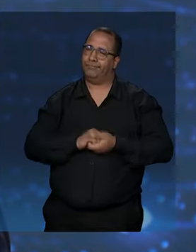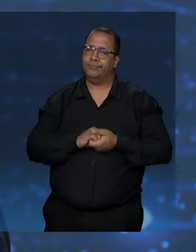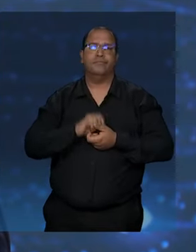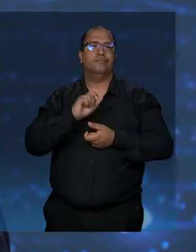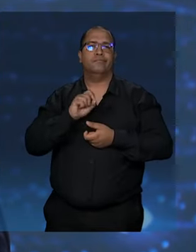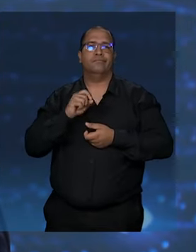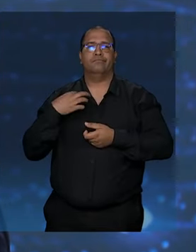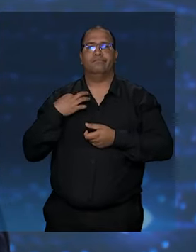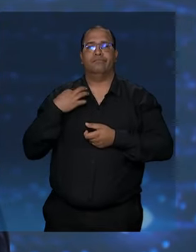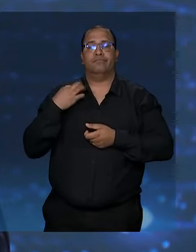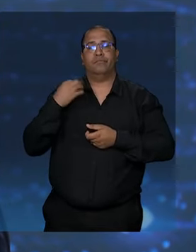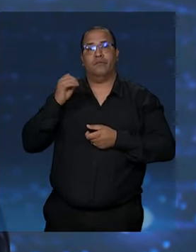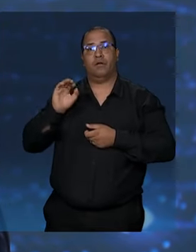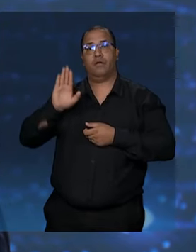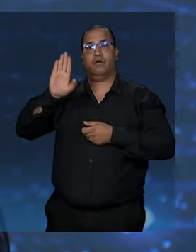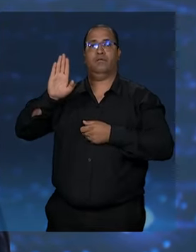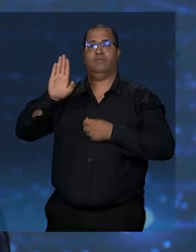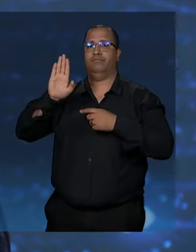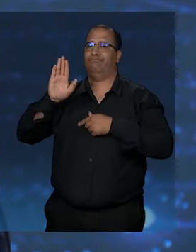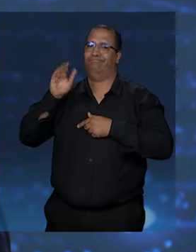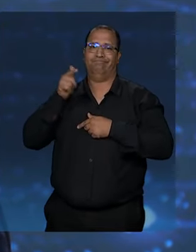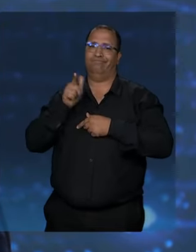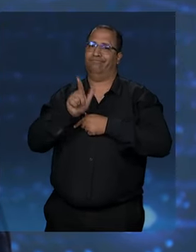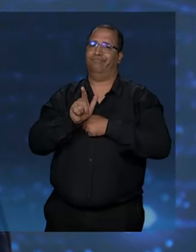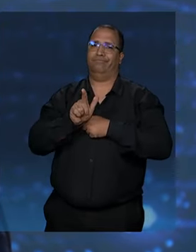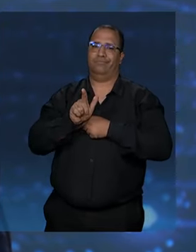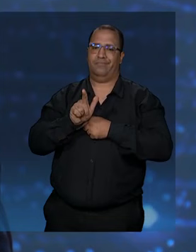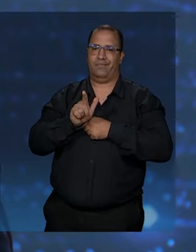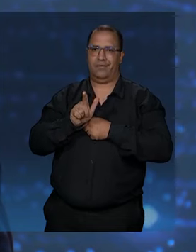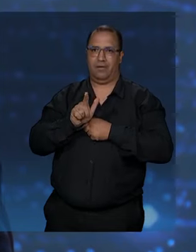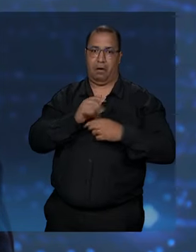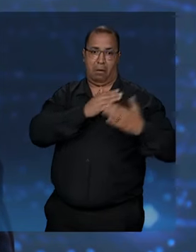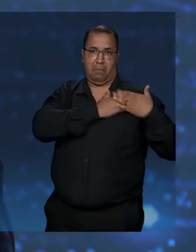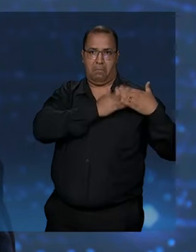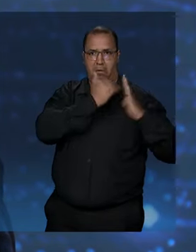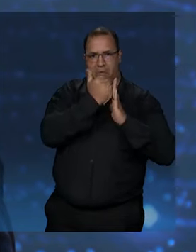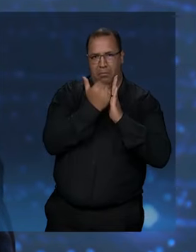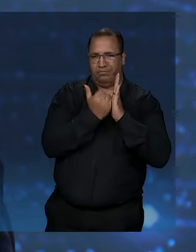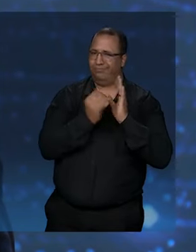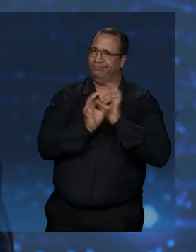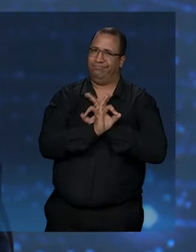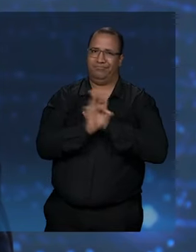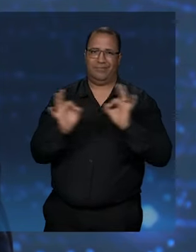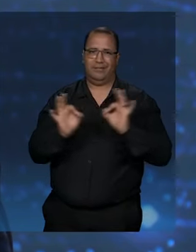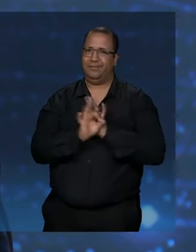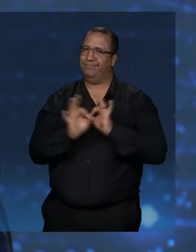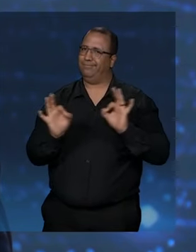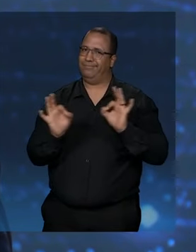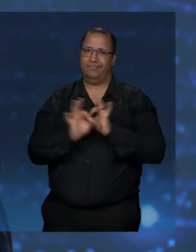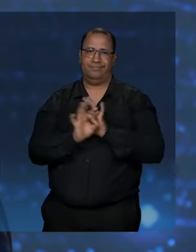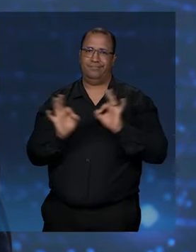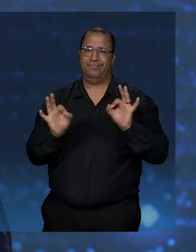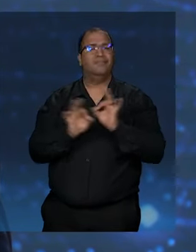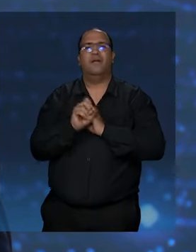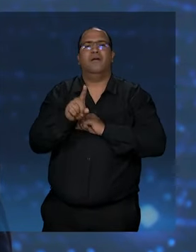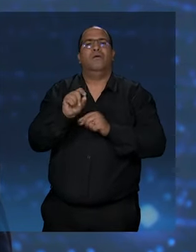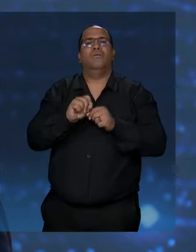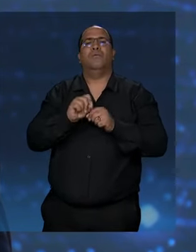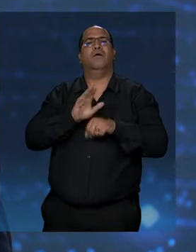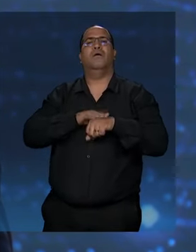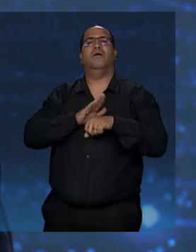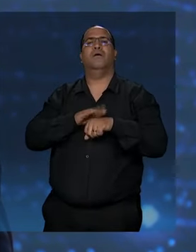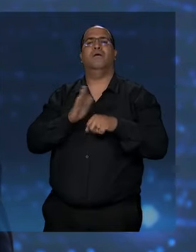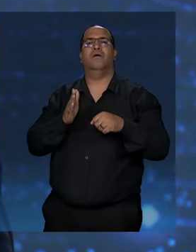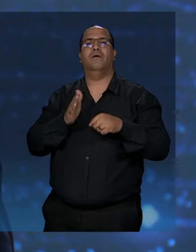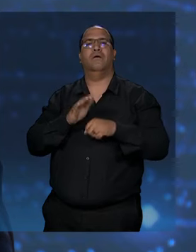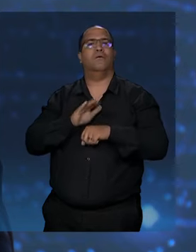quem foi eleito foi o Bruno Covas. Ele não cumpriu metade do que ele deveria cumprir. O que ele vai fazer da